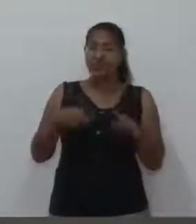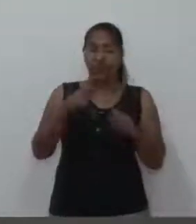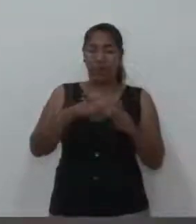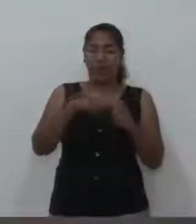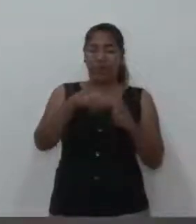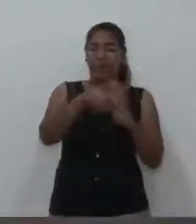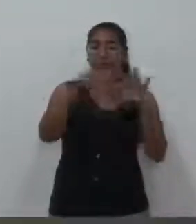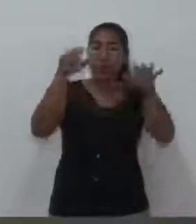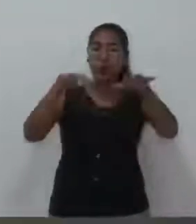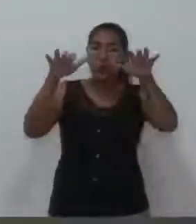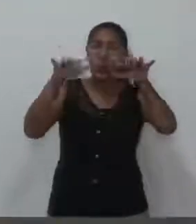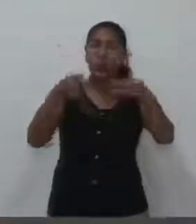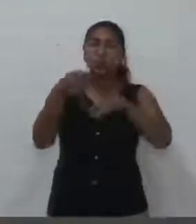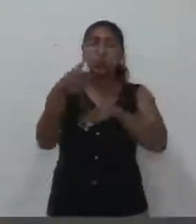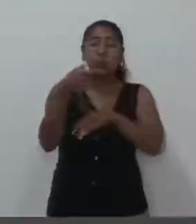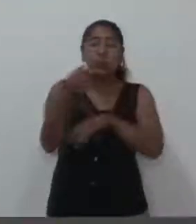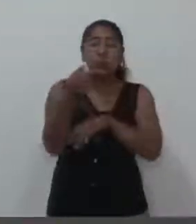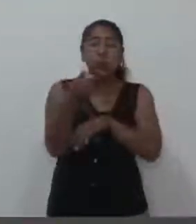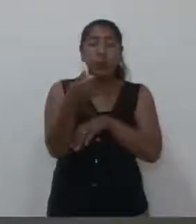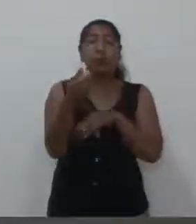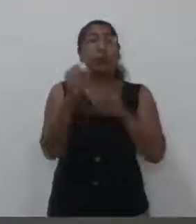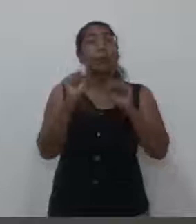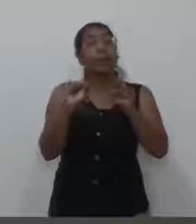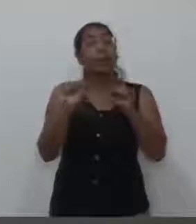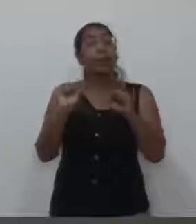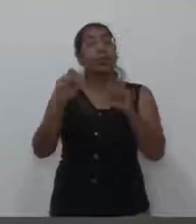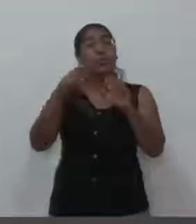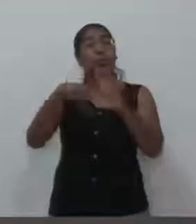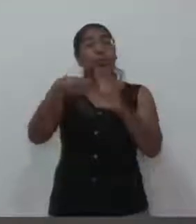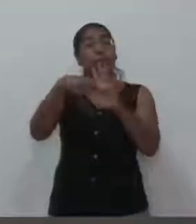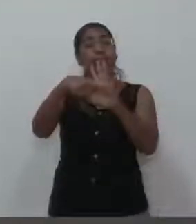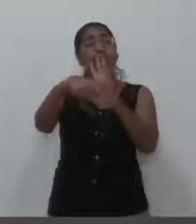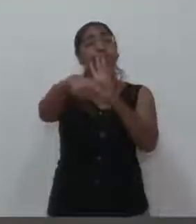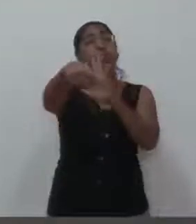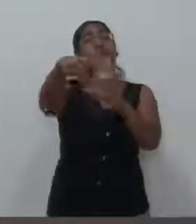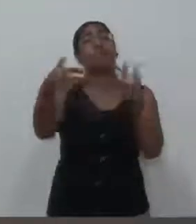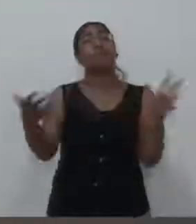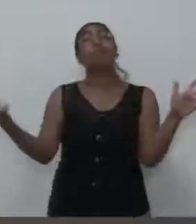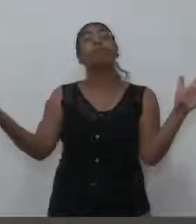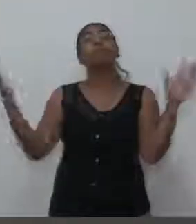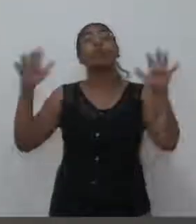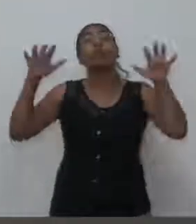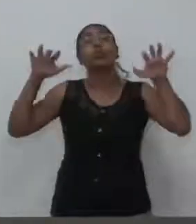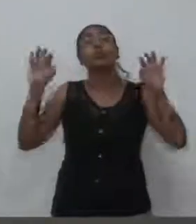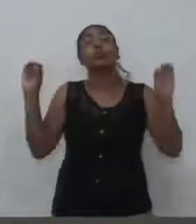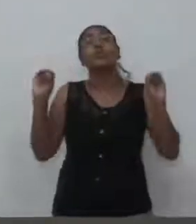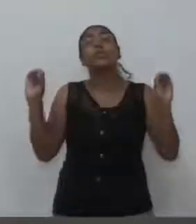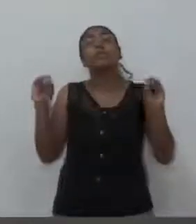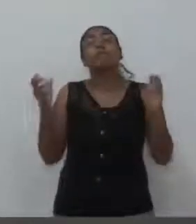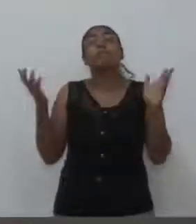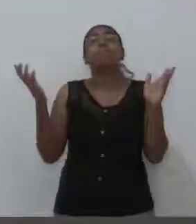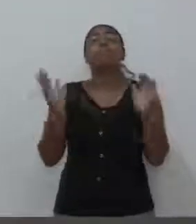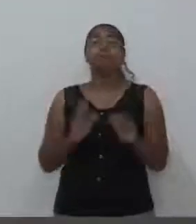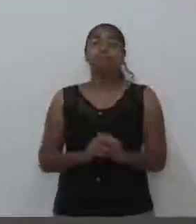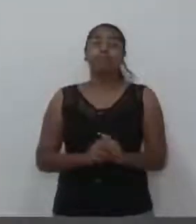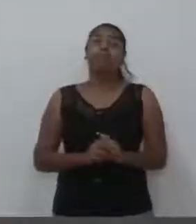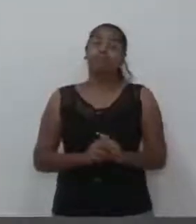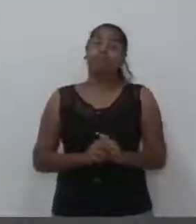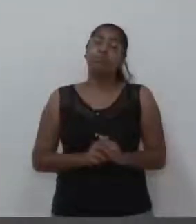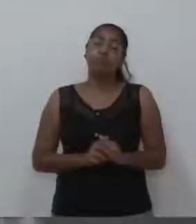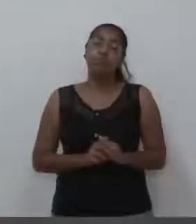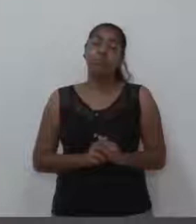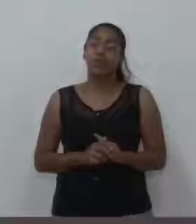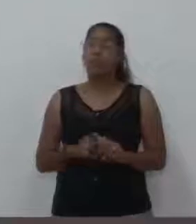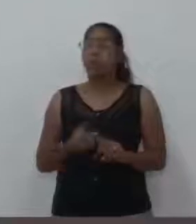de seca se prolongar ainda mais, como que fica? A sabe que problemas eventuais ocorrem, todos aqui já